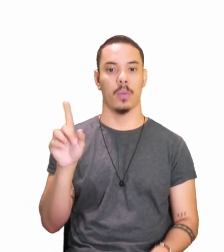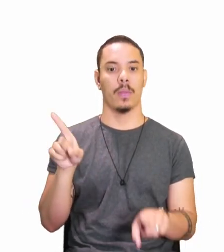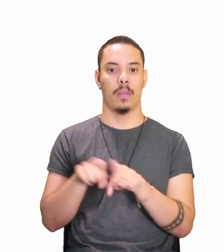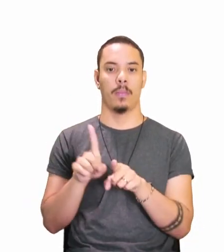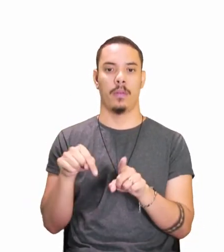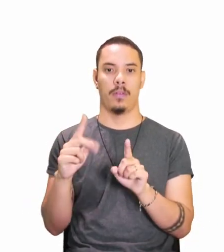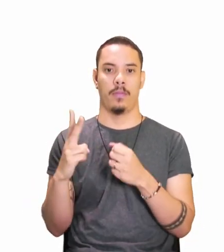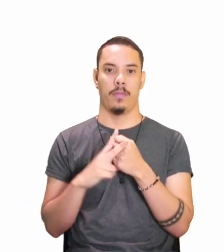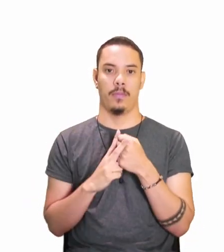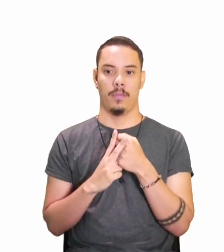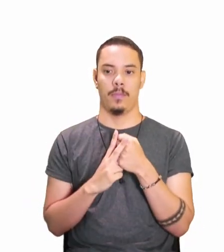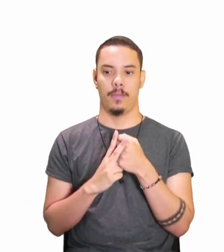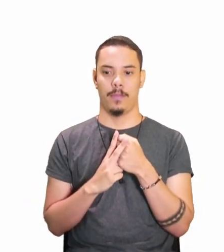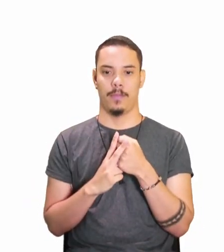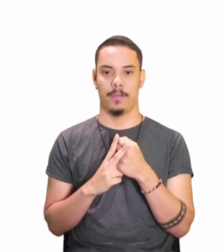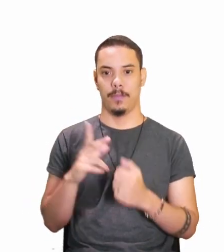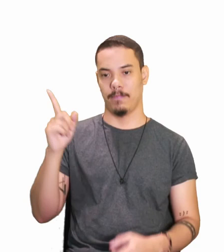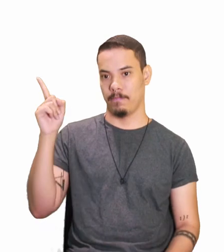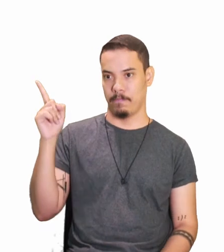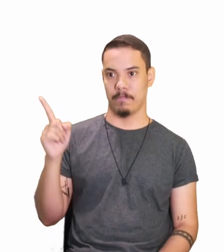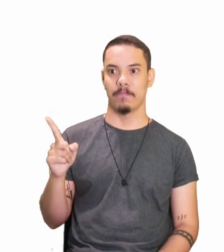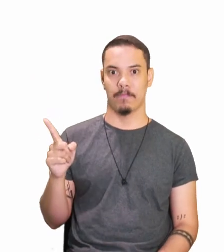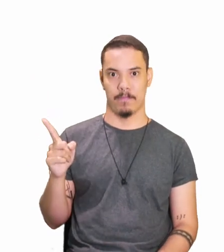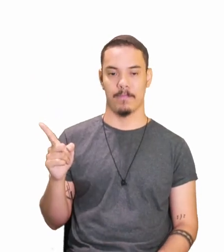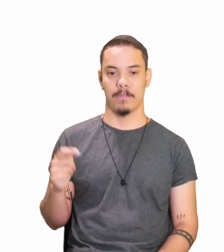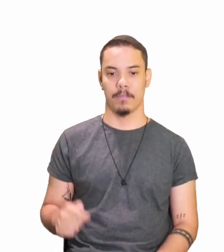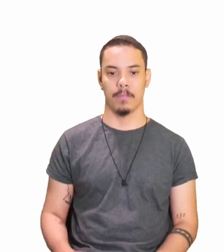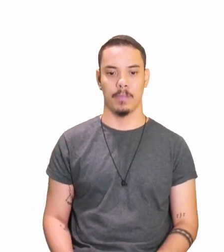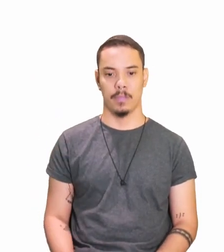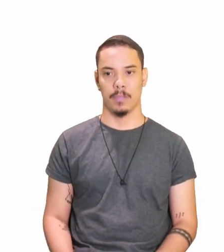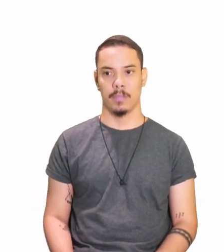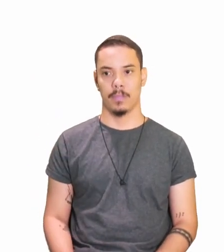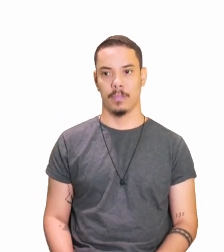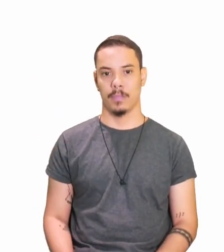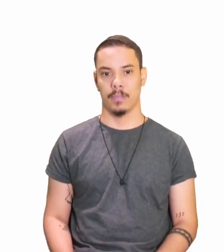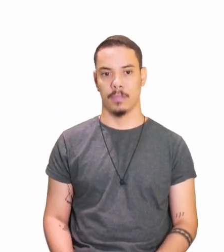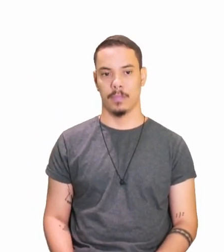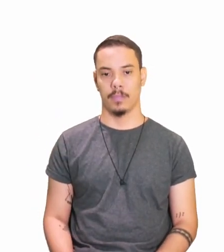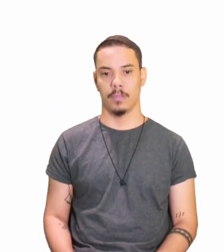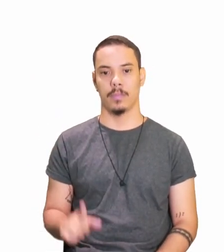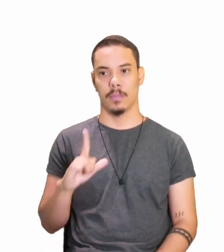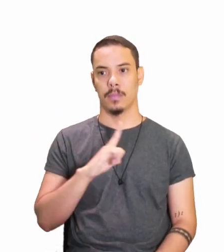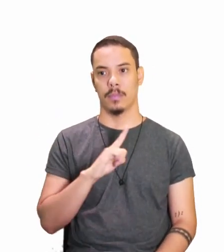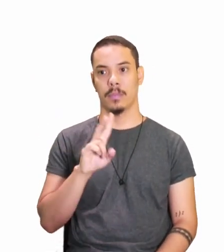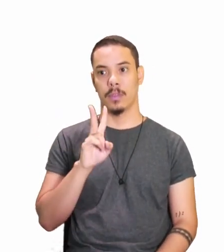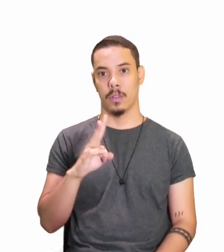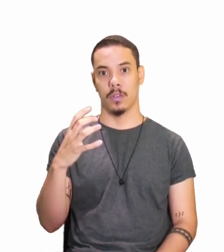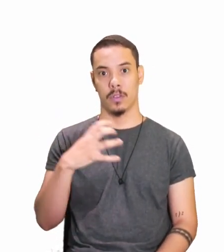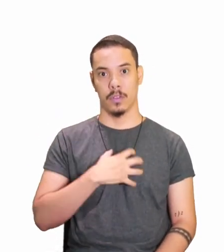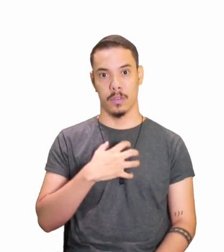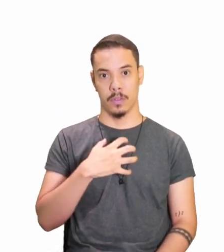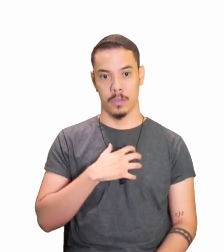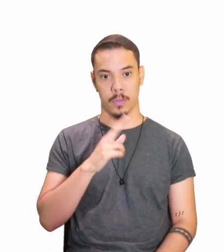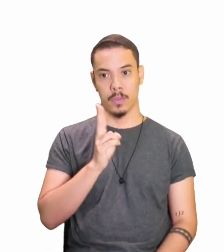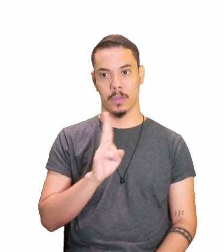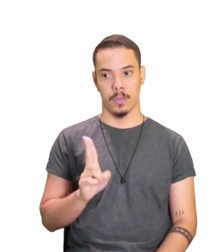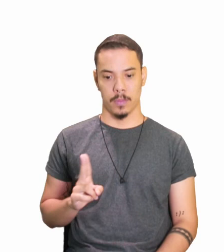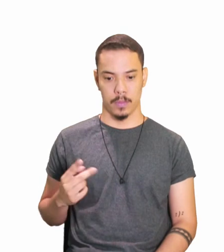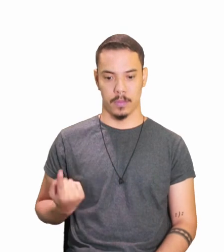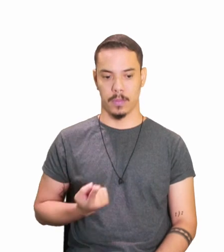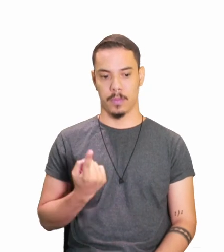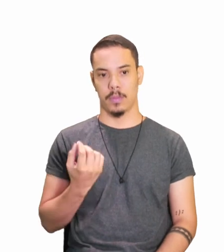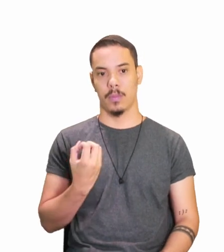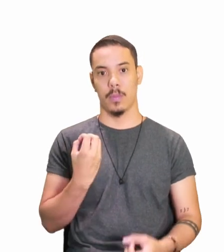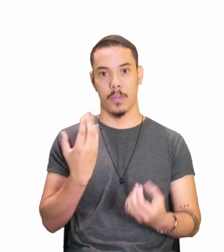é verbo. E nós temos aqui, vamos dizer assim, duas formas nominais, né? No infinitivo,